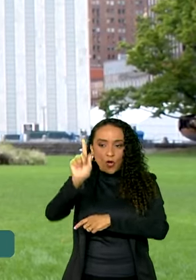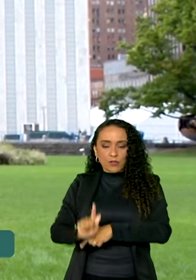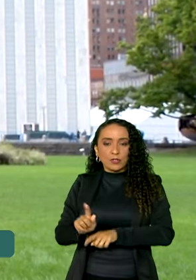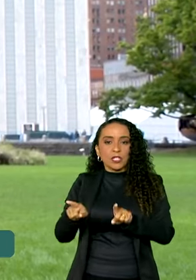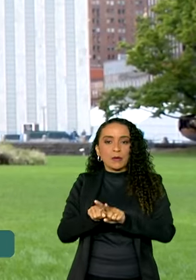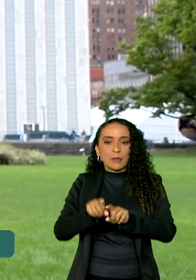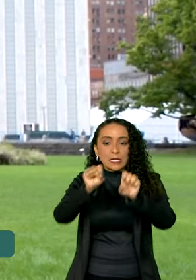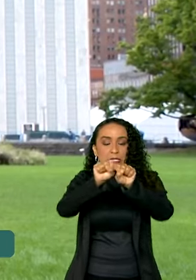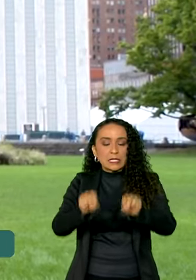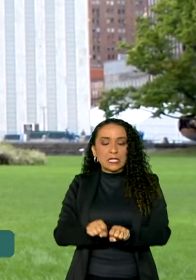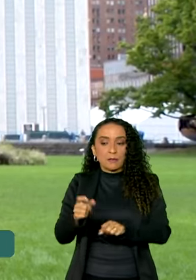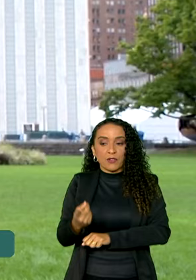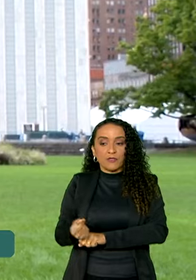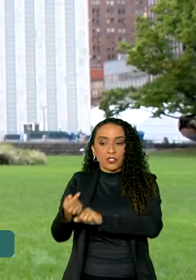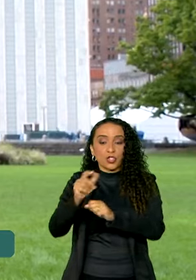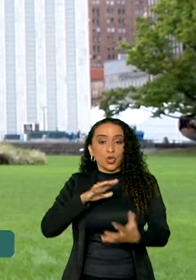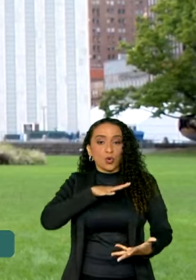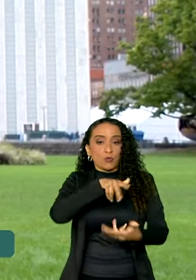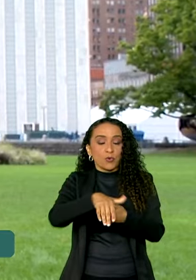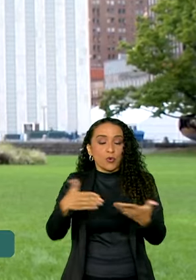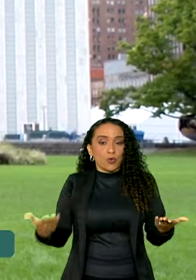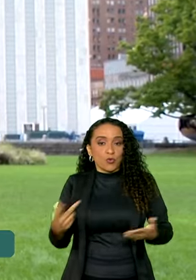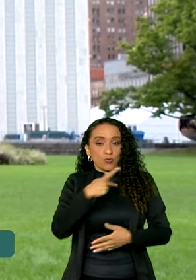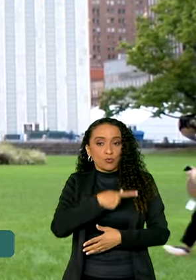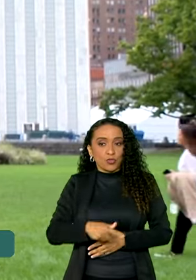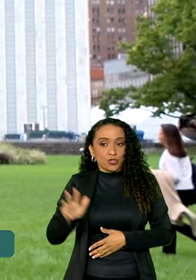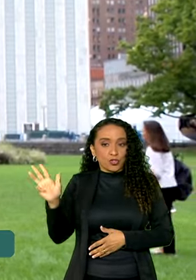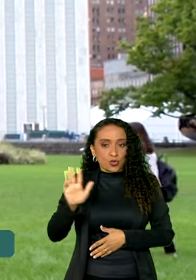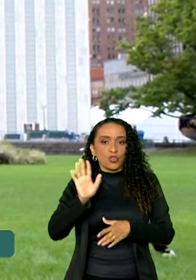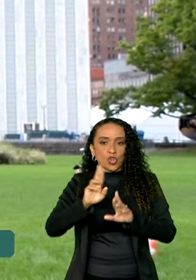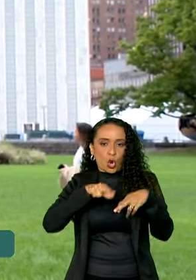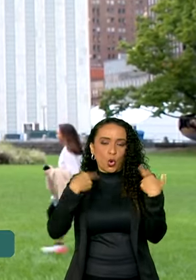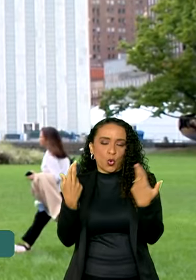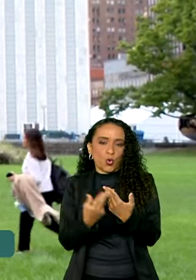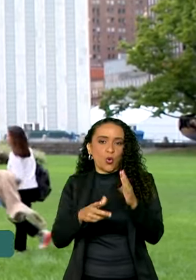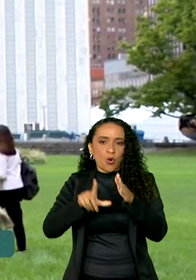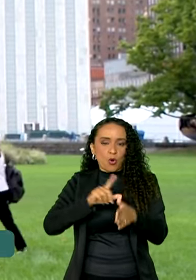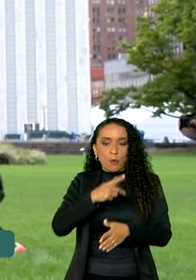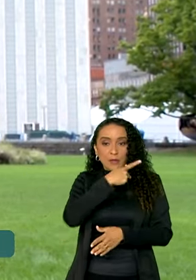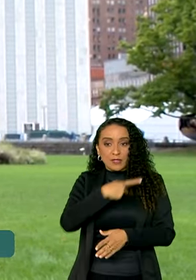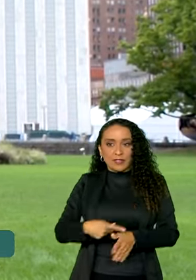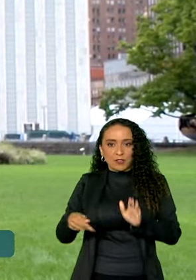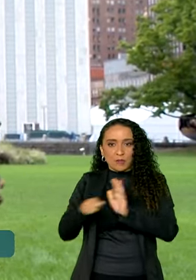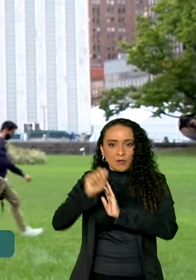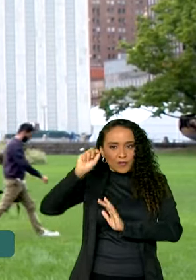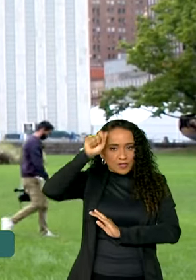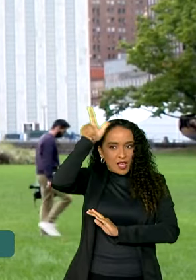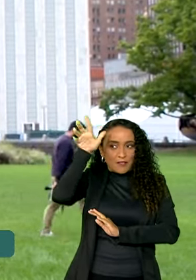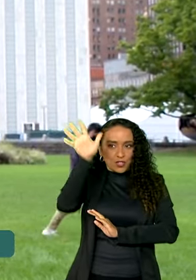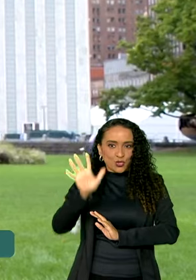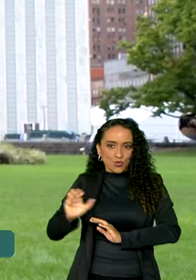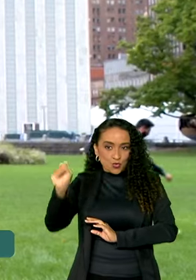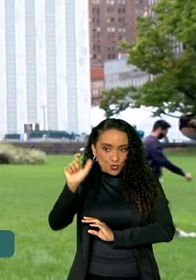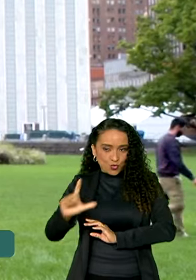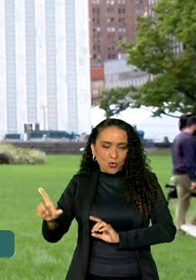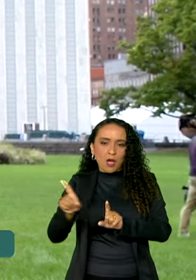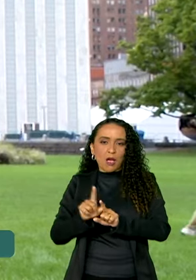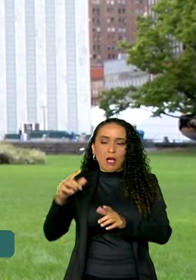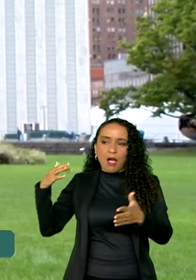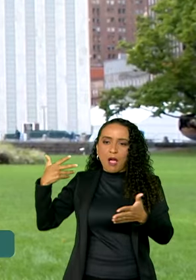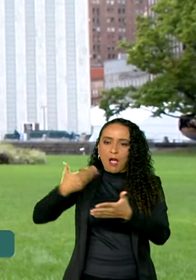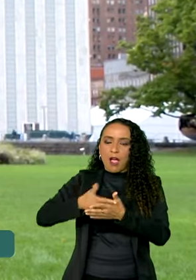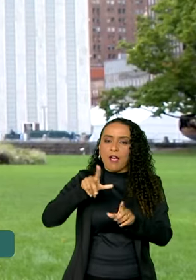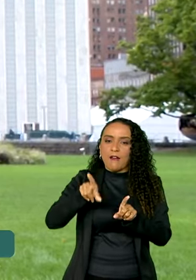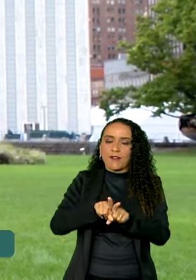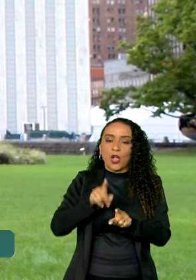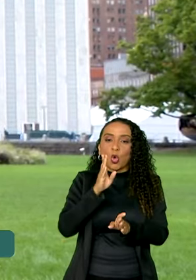financeiro global. Hoje o presidente Lula já se reuniu com o presidente da África do Sul. E ao longo do dia ele deve encontrar ainda